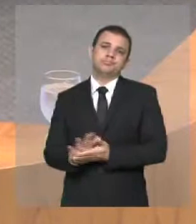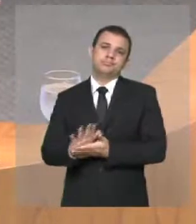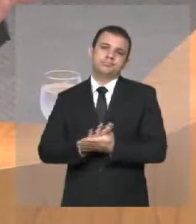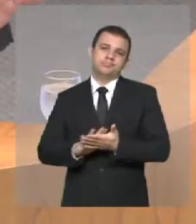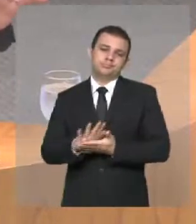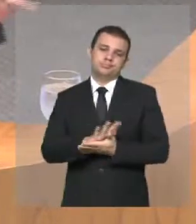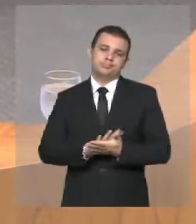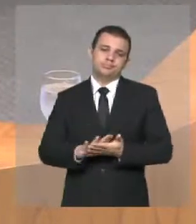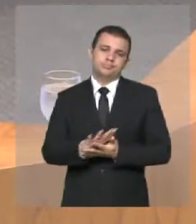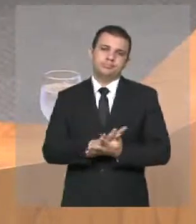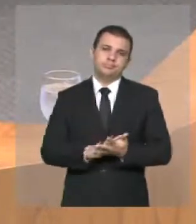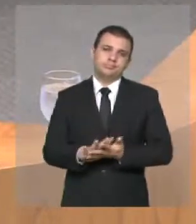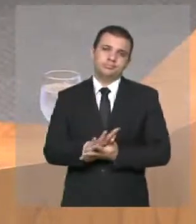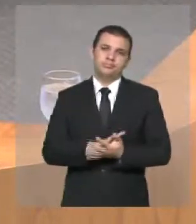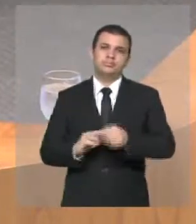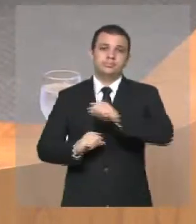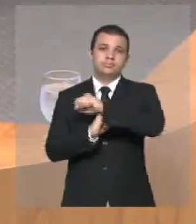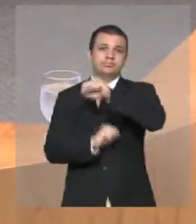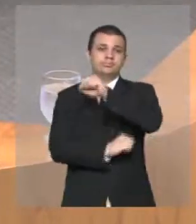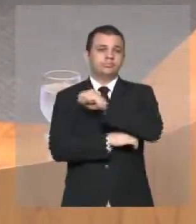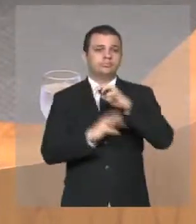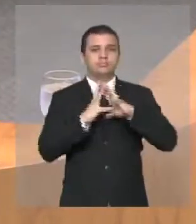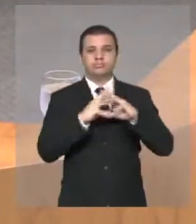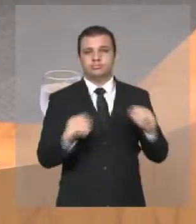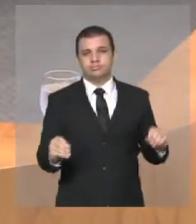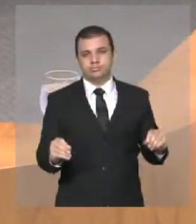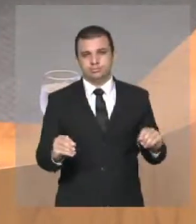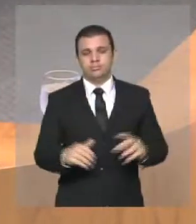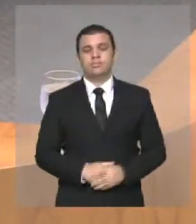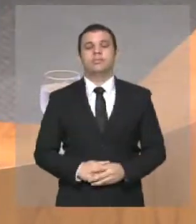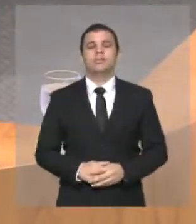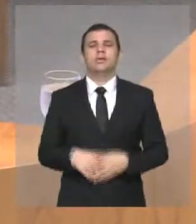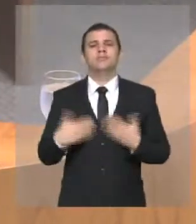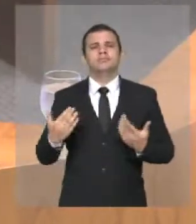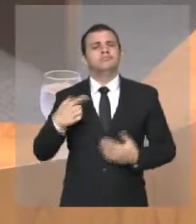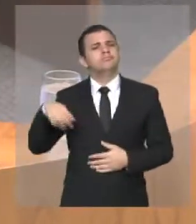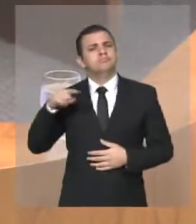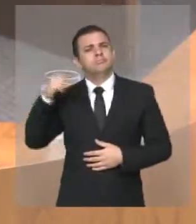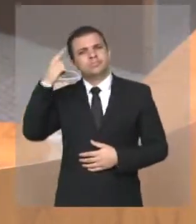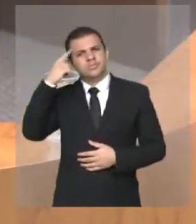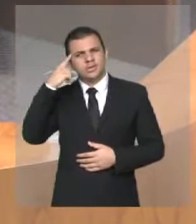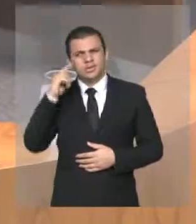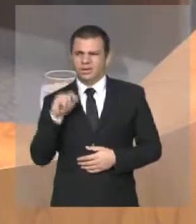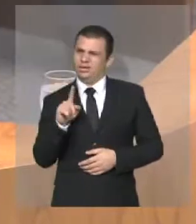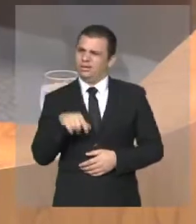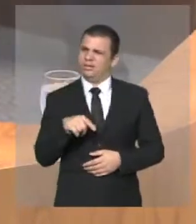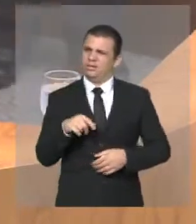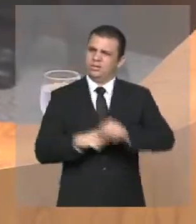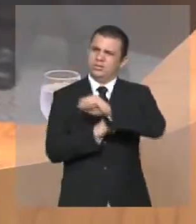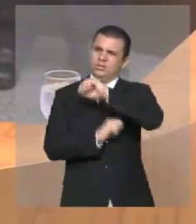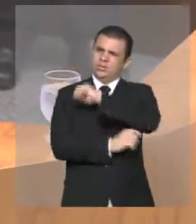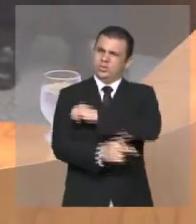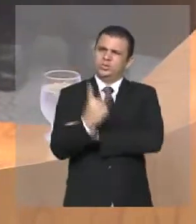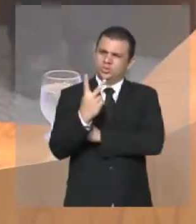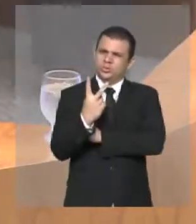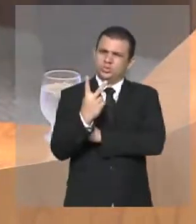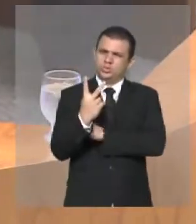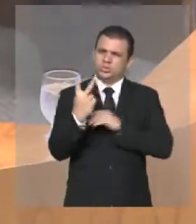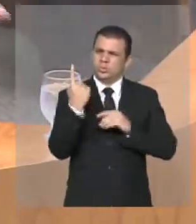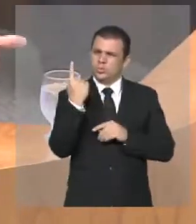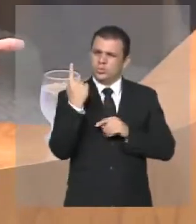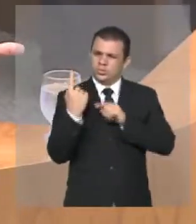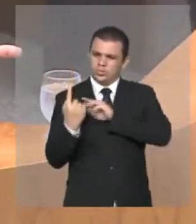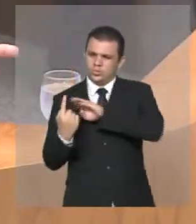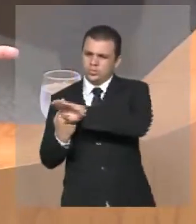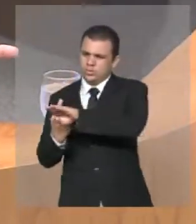uma ponte fantasma. Na nossa denúncia, nós inclusive questionamos, eram duas pontes, uma para ir, outra para voltar, e a ponte